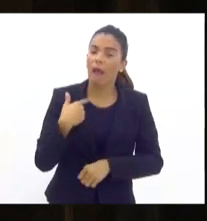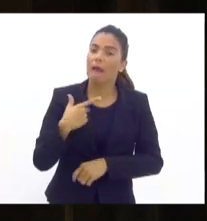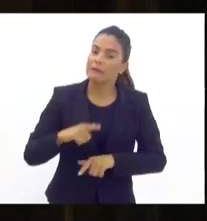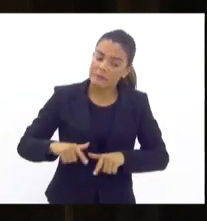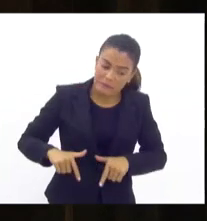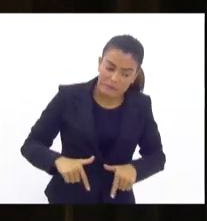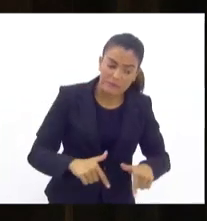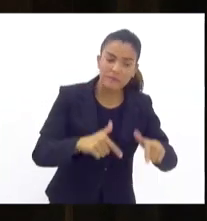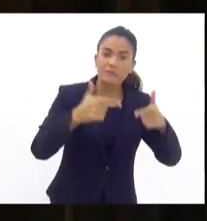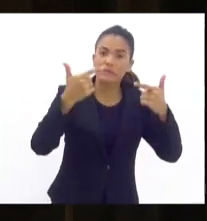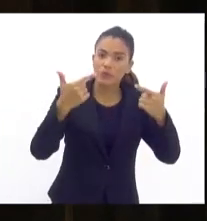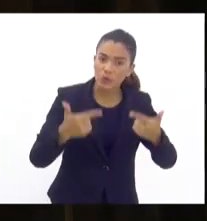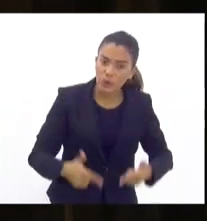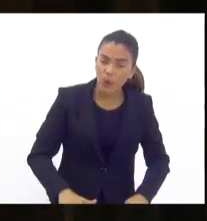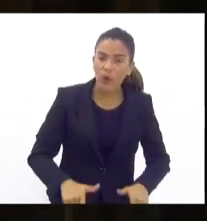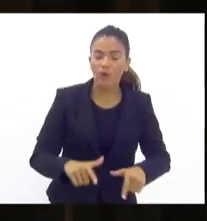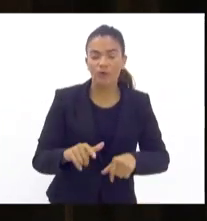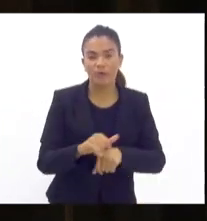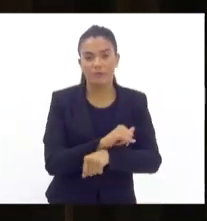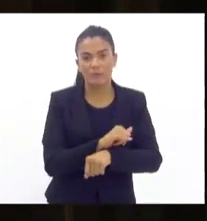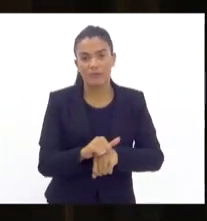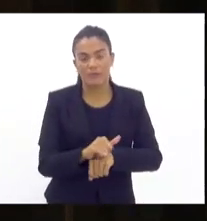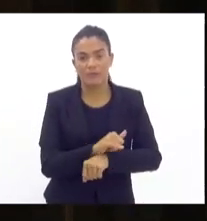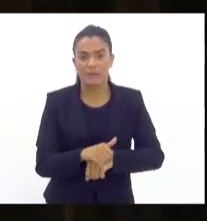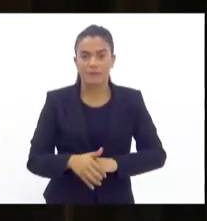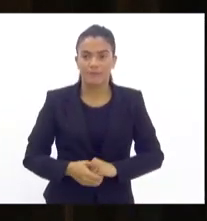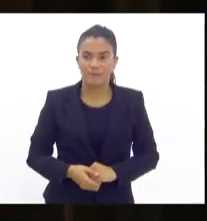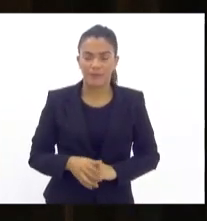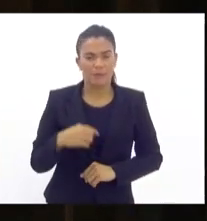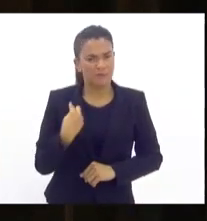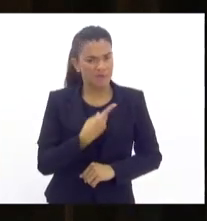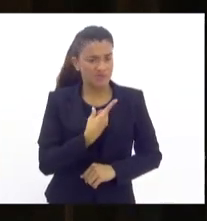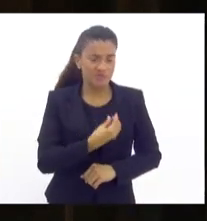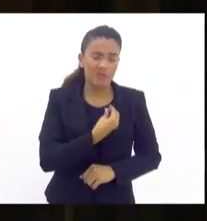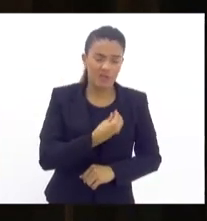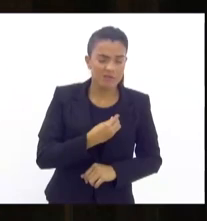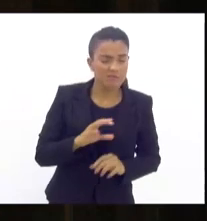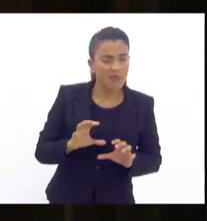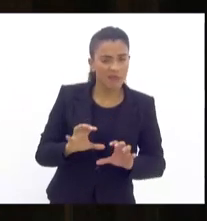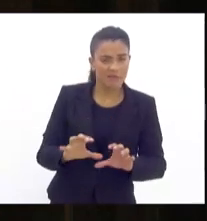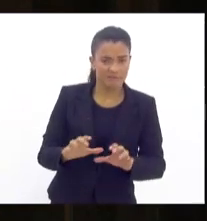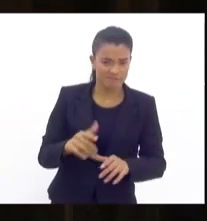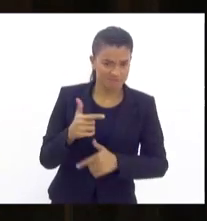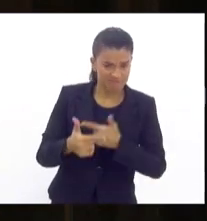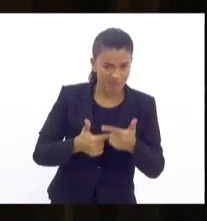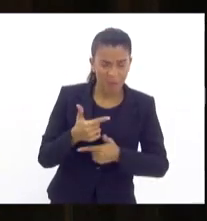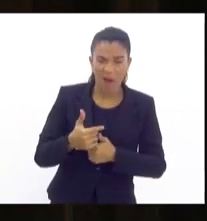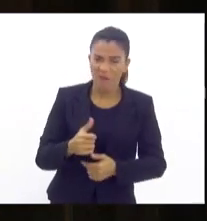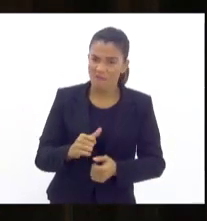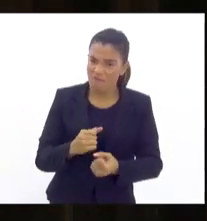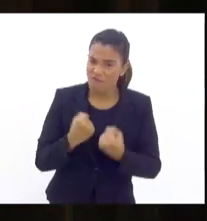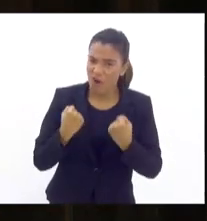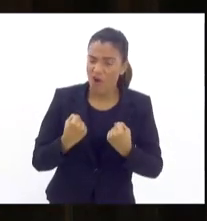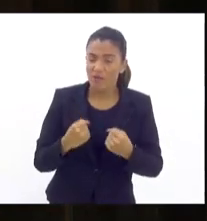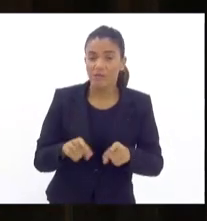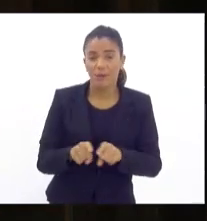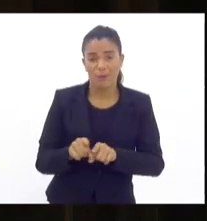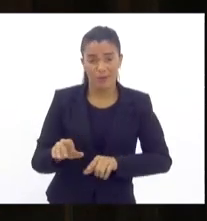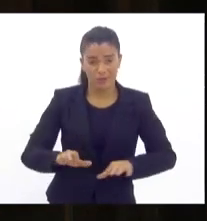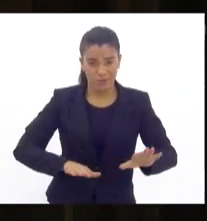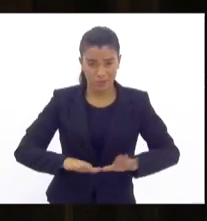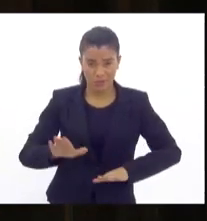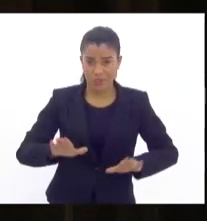iniciativas, novas medidas, mas a gente está aqui para isso, para trabalhar forte. Com relação a Jacarepaguá, que também foi